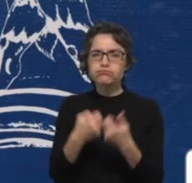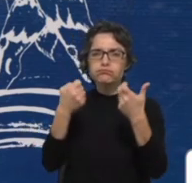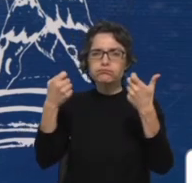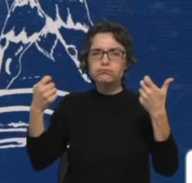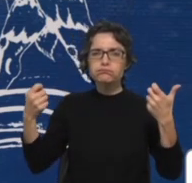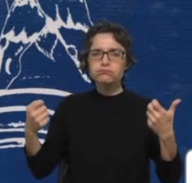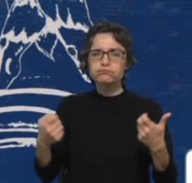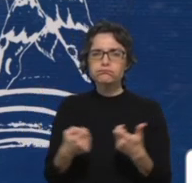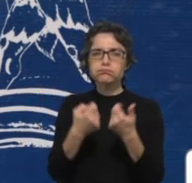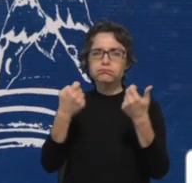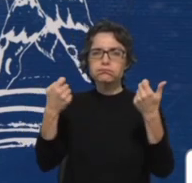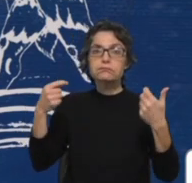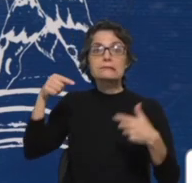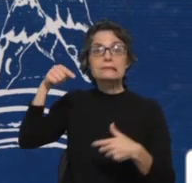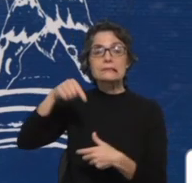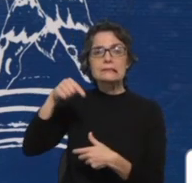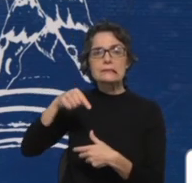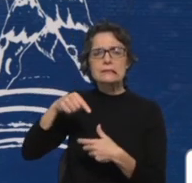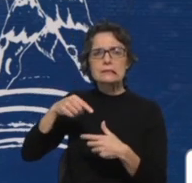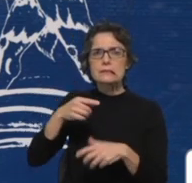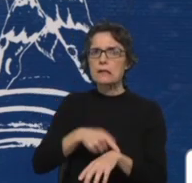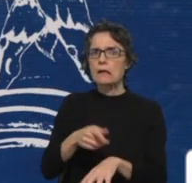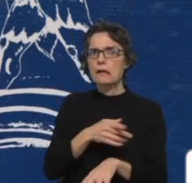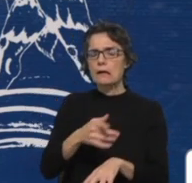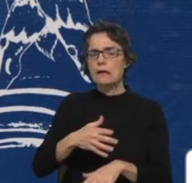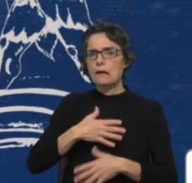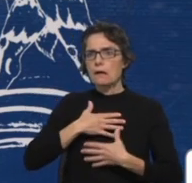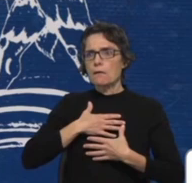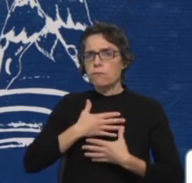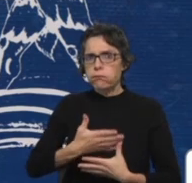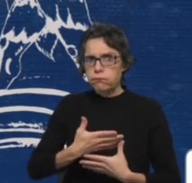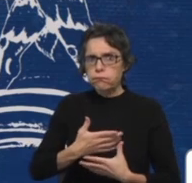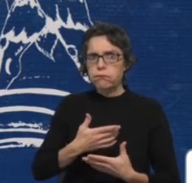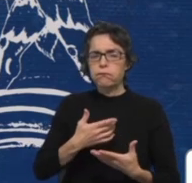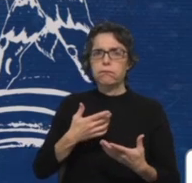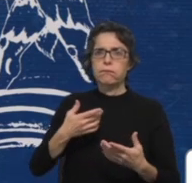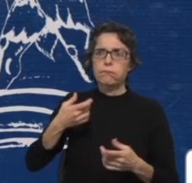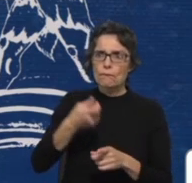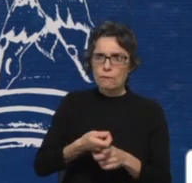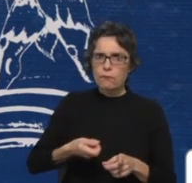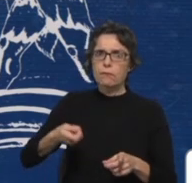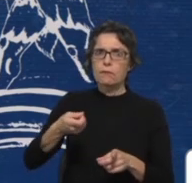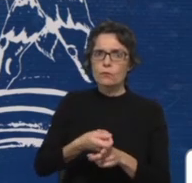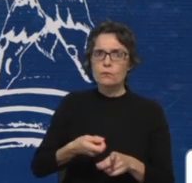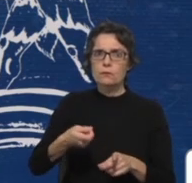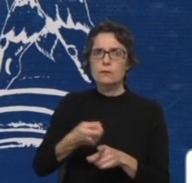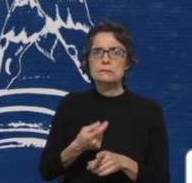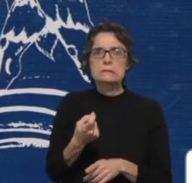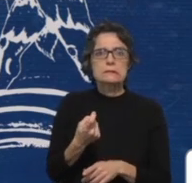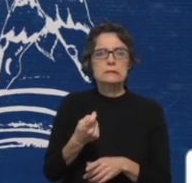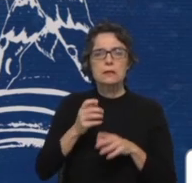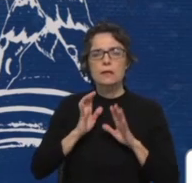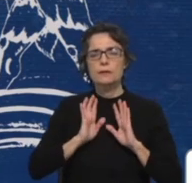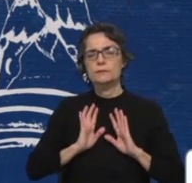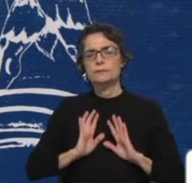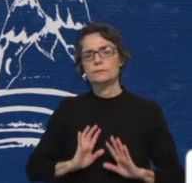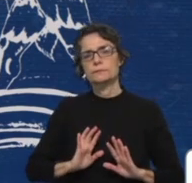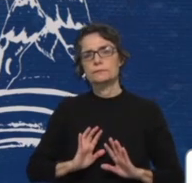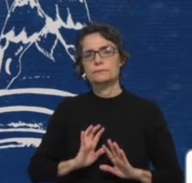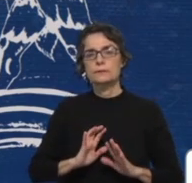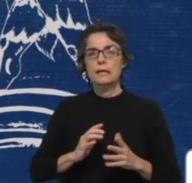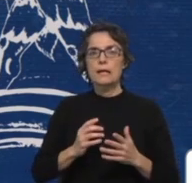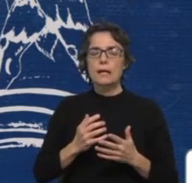A certa altura, os Devas estavam exaustos por terem que envolver-se em batalhas constantes. Precisavam de relaxar e recarregar